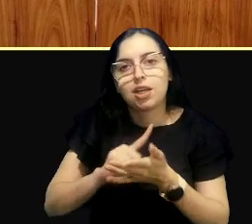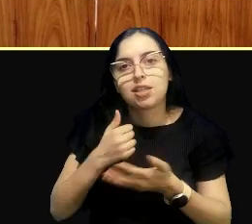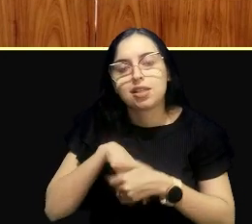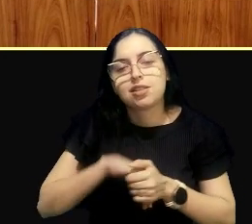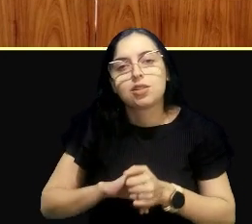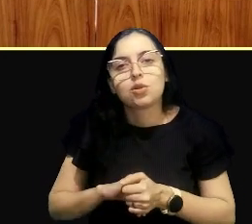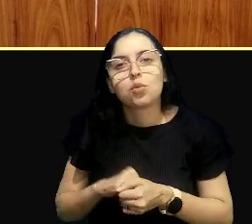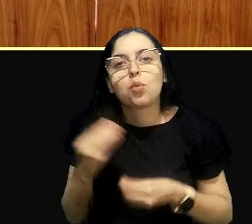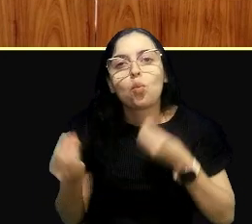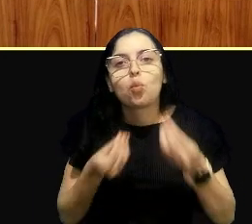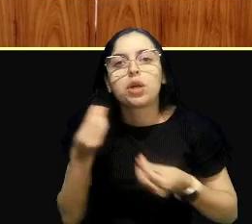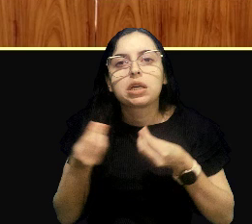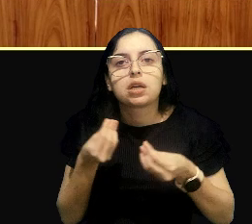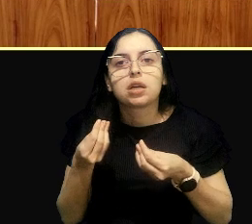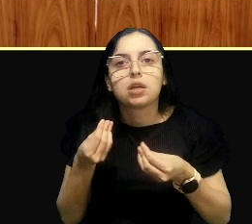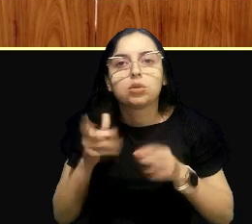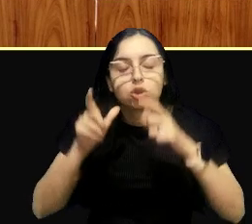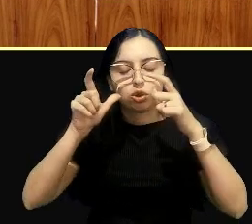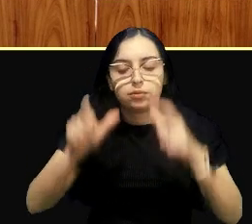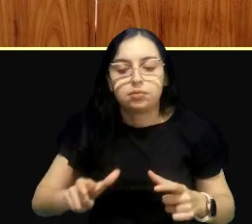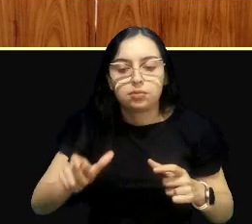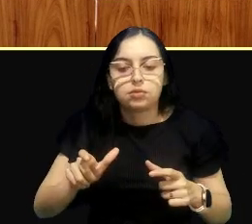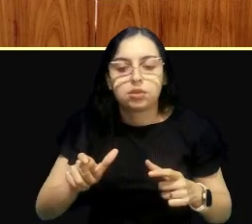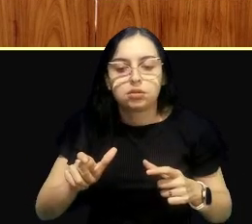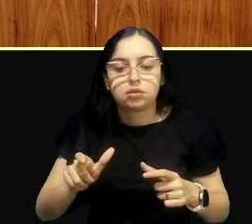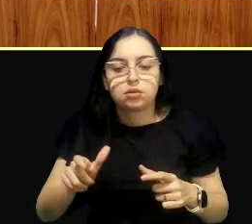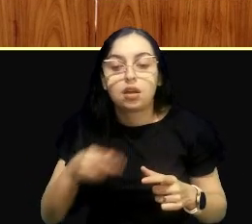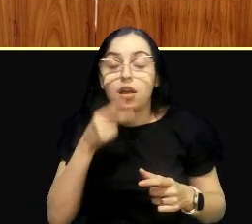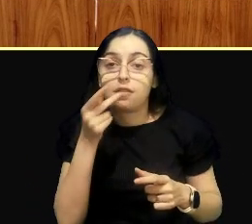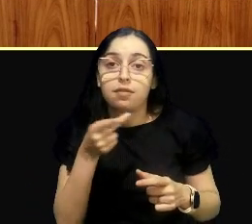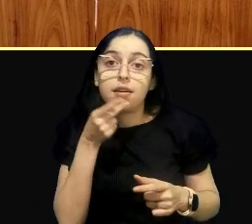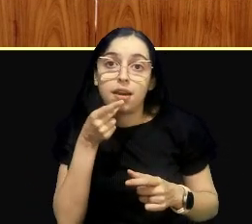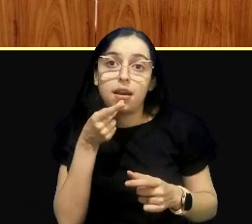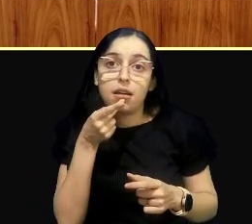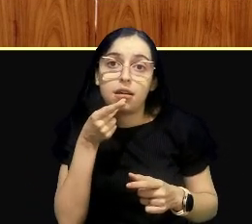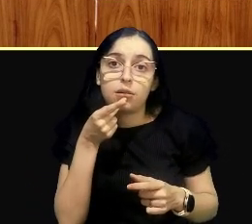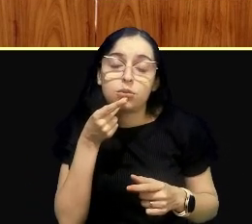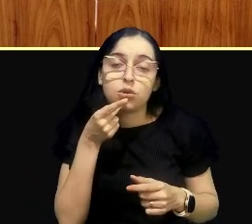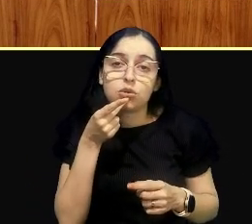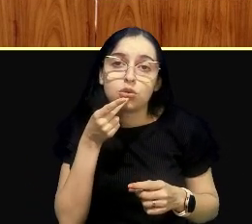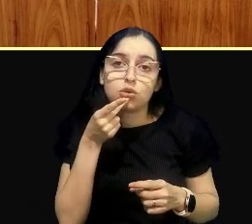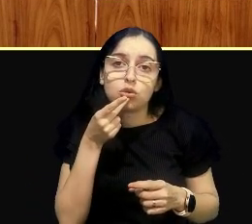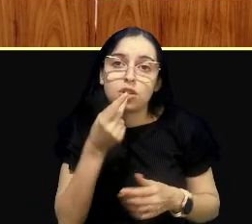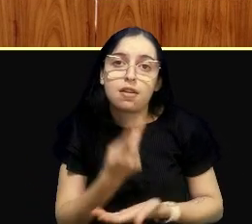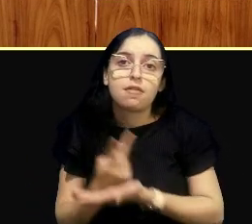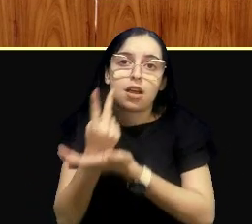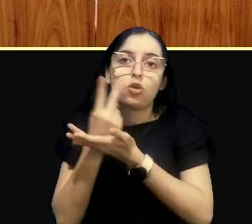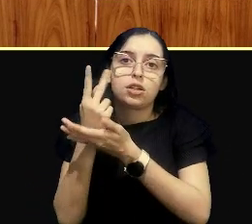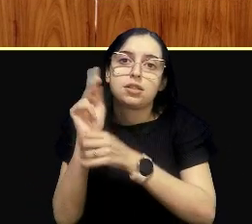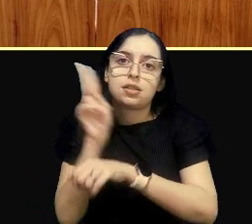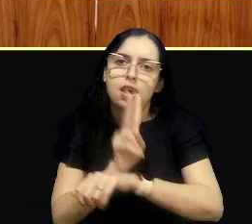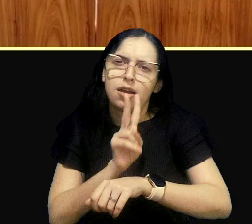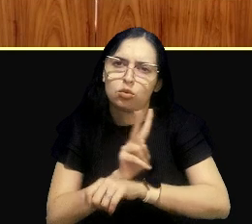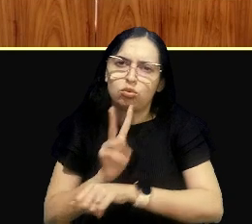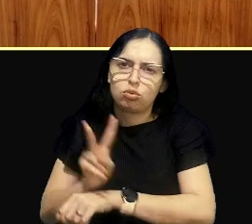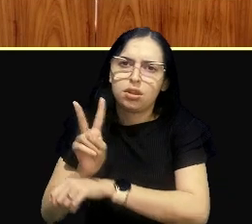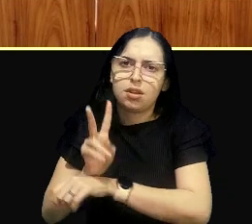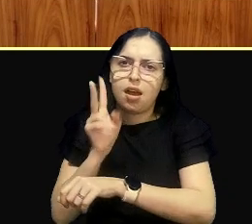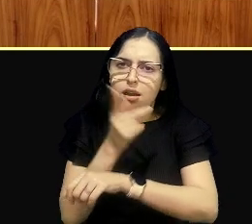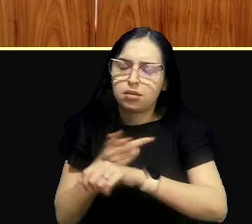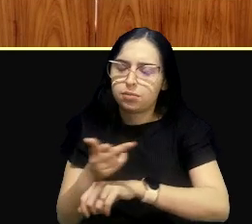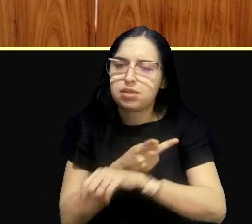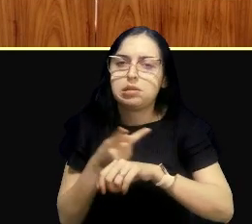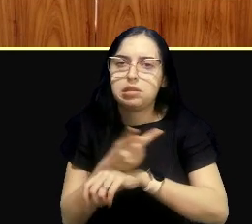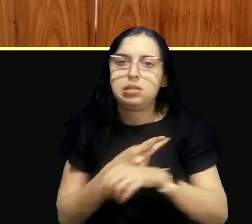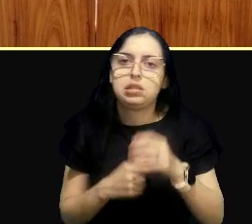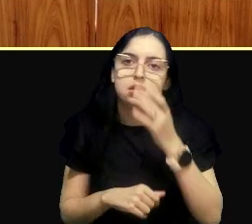questão, da nossa posição, a gente acabou de falar, e valorizar a expressão, né, mas,